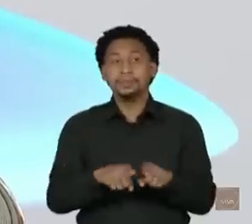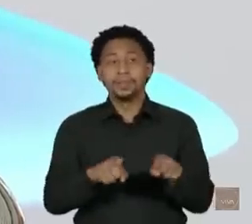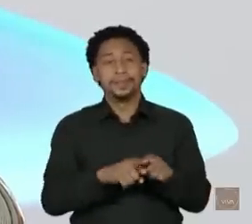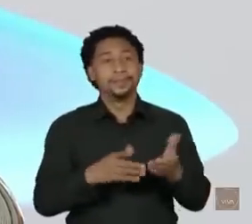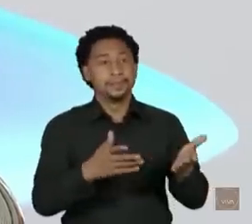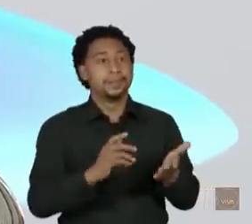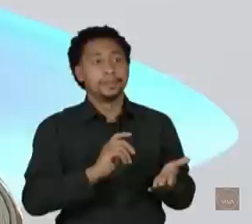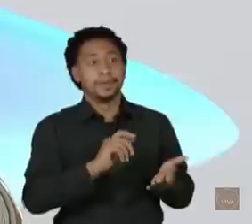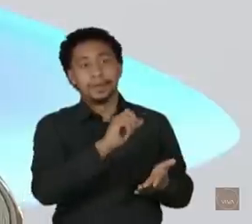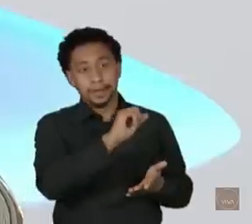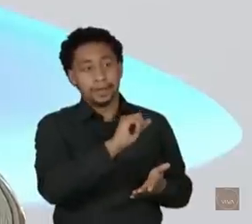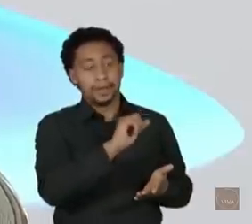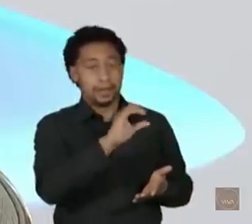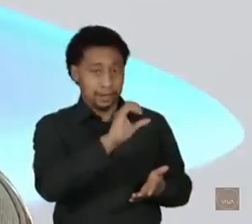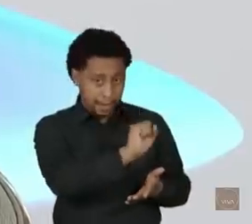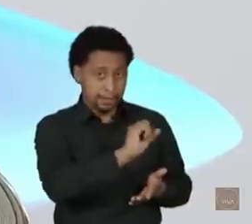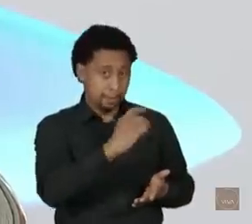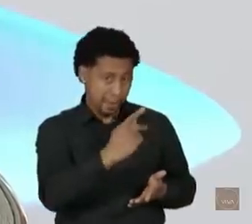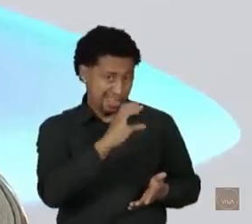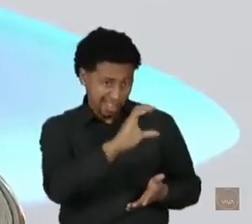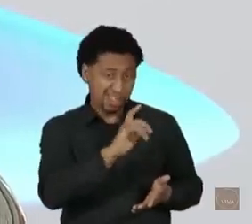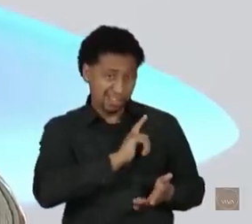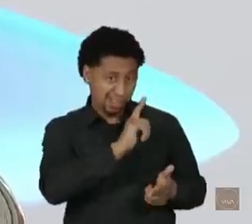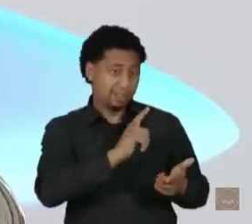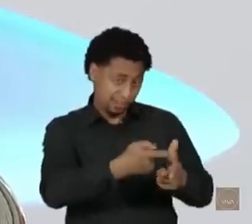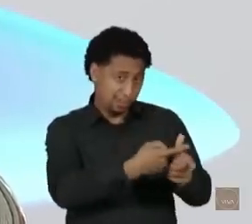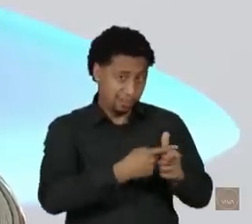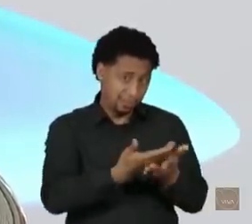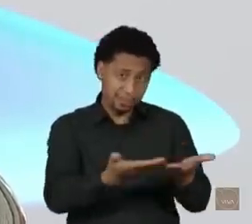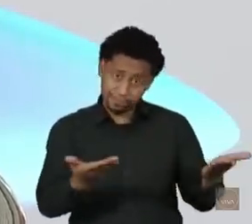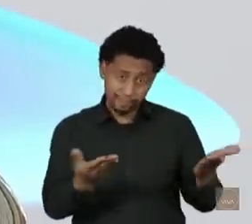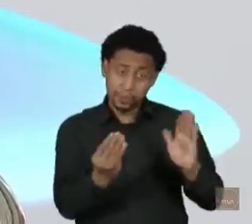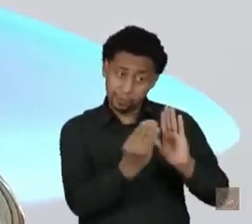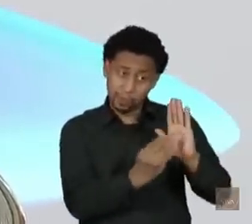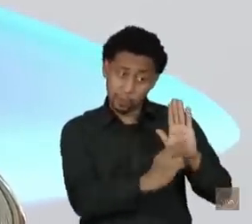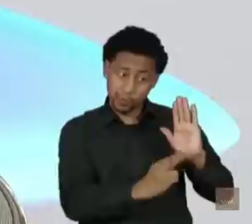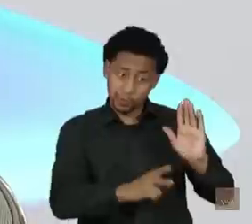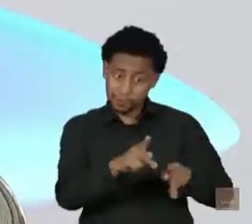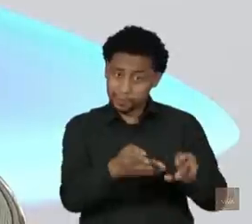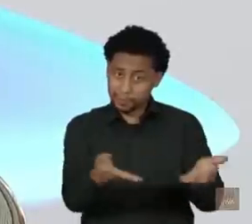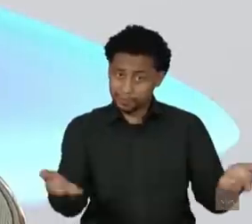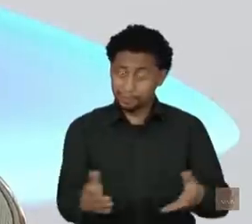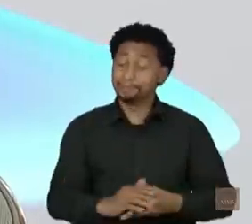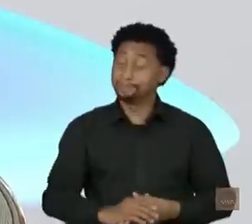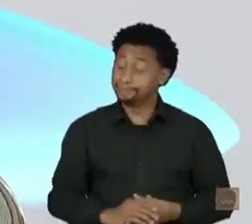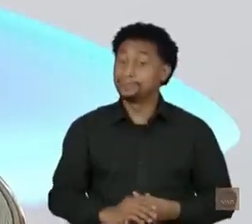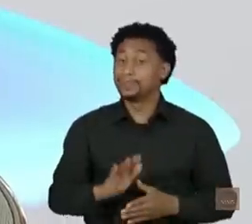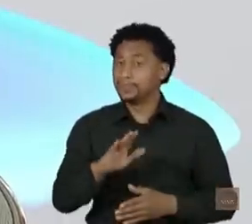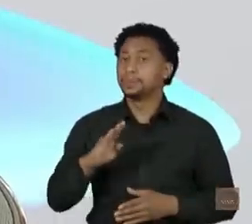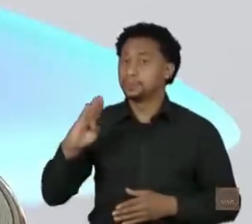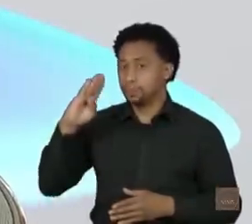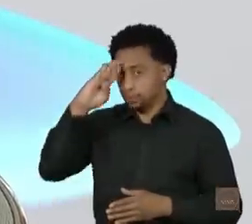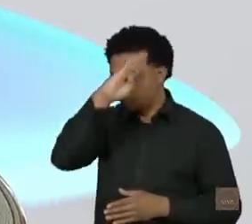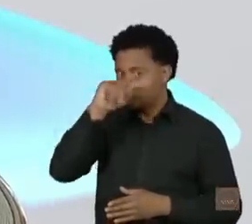e doença, etc. Enfim, mas nós estamos aí obrigados a esses rituais. Acho que o Bolsonaro está infletindo um